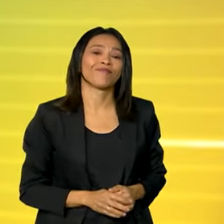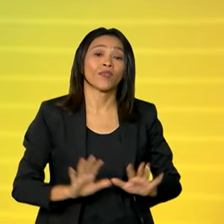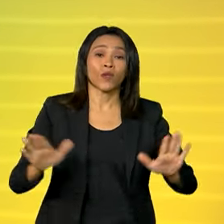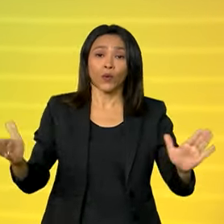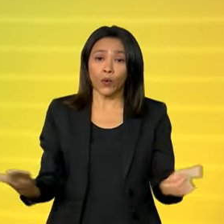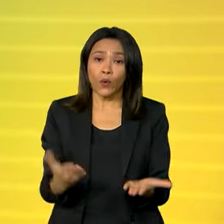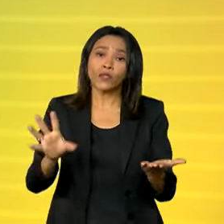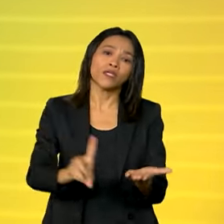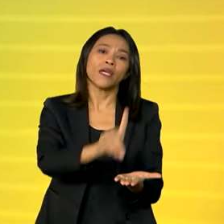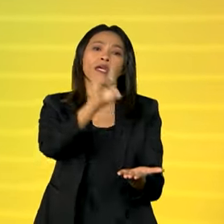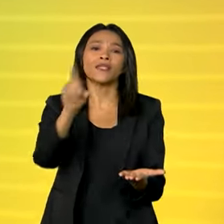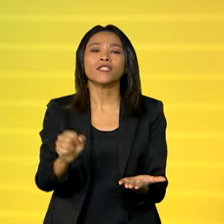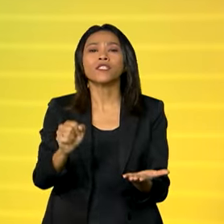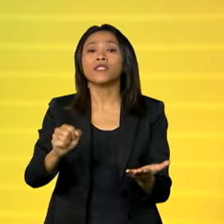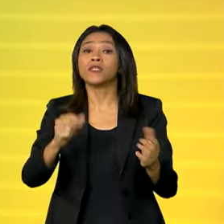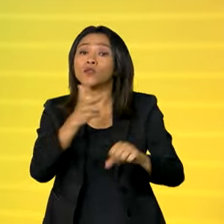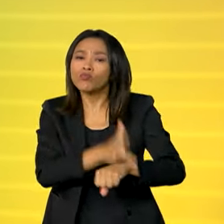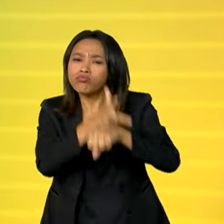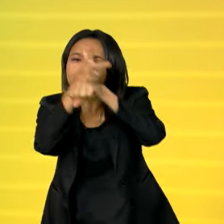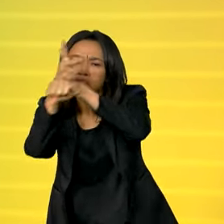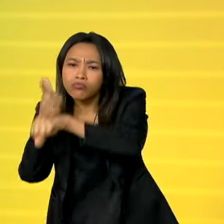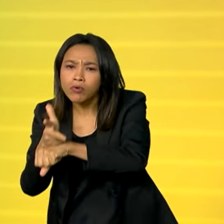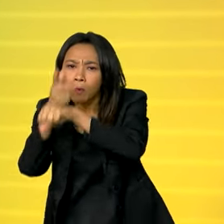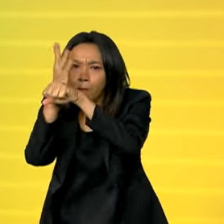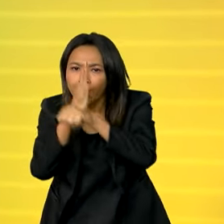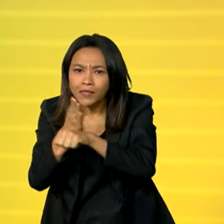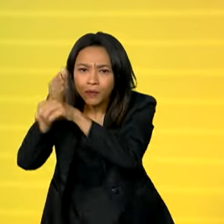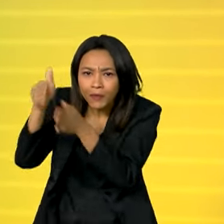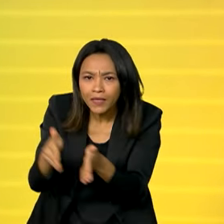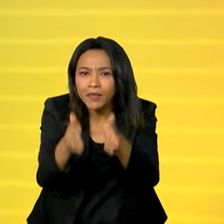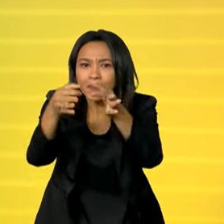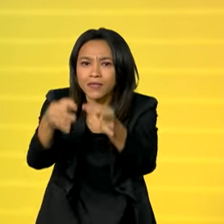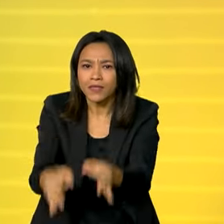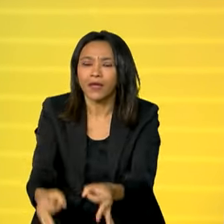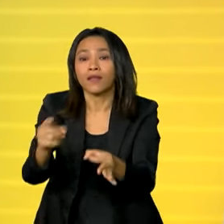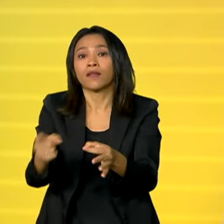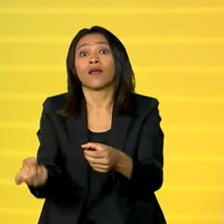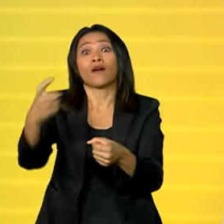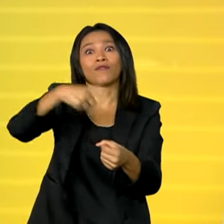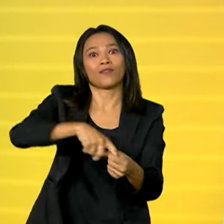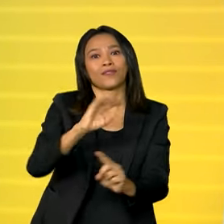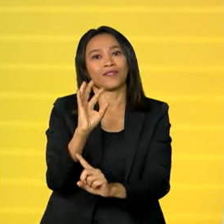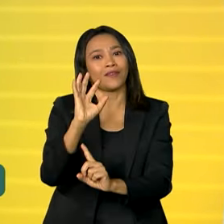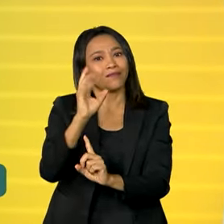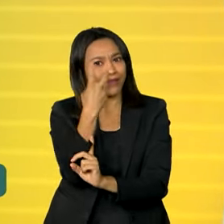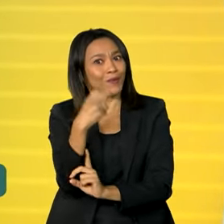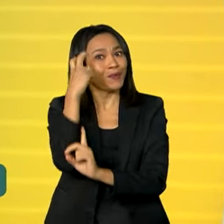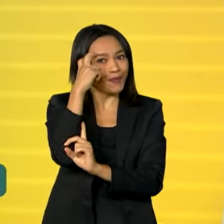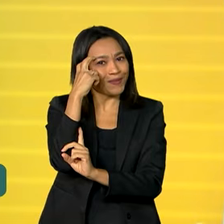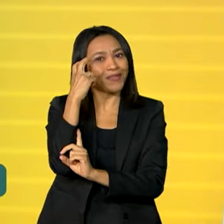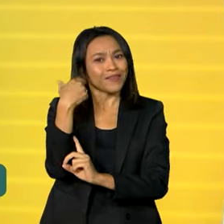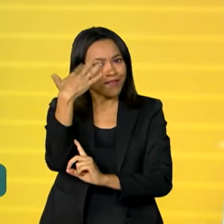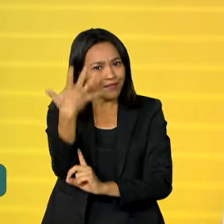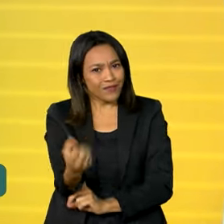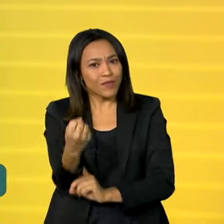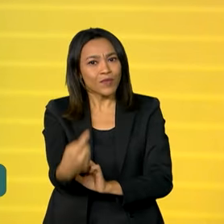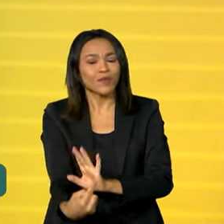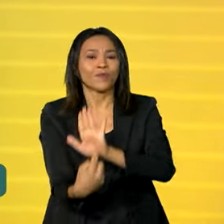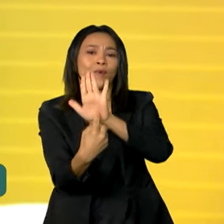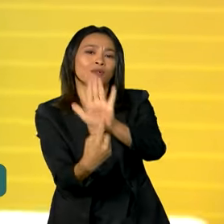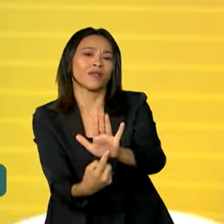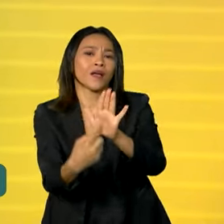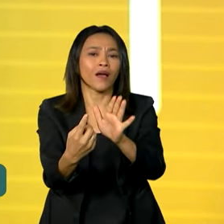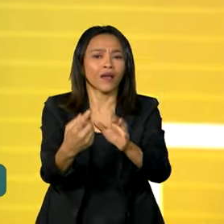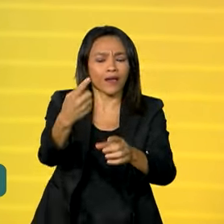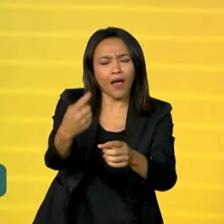é dia do nosso quadro Brasil no Rumo Certo, e o assunto é a retomada da cultura. Vamos mostrar como a retomada de